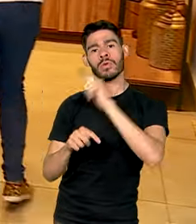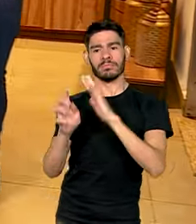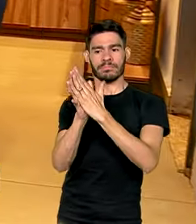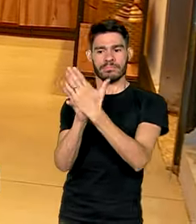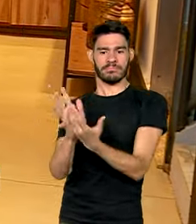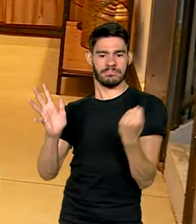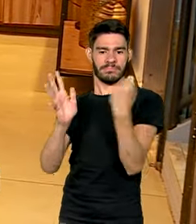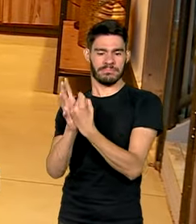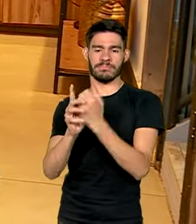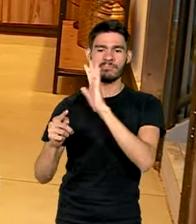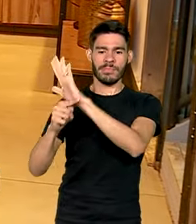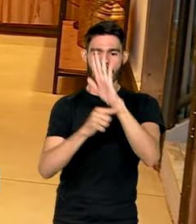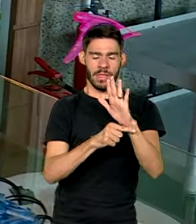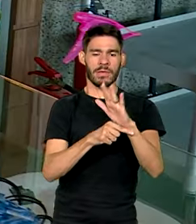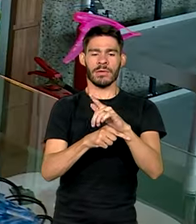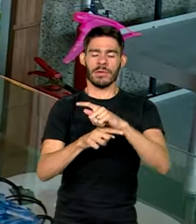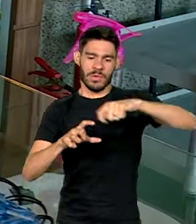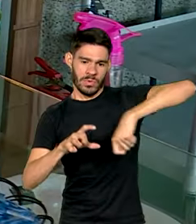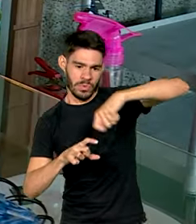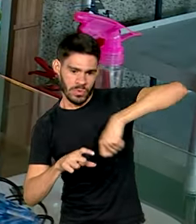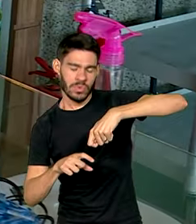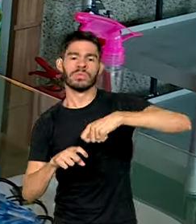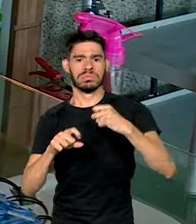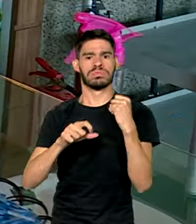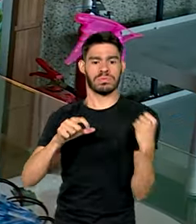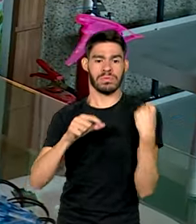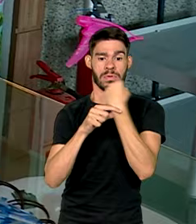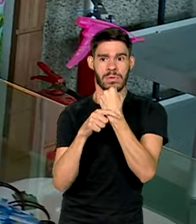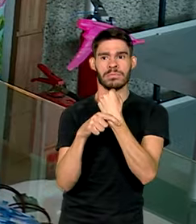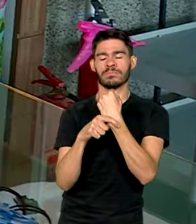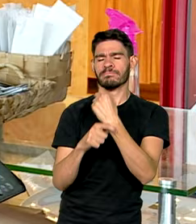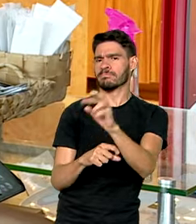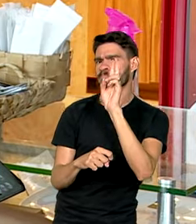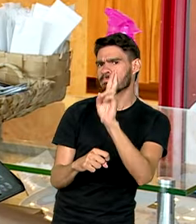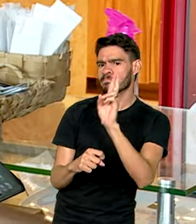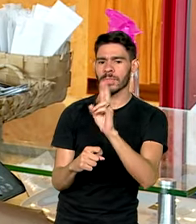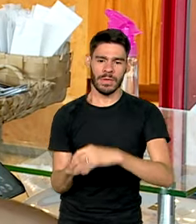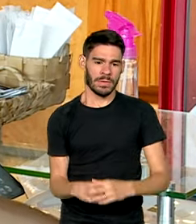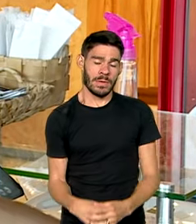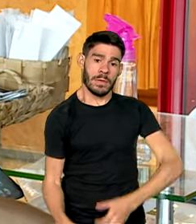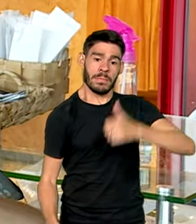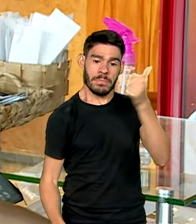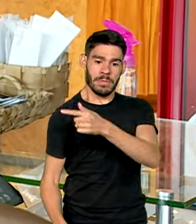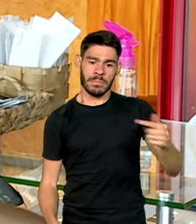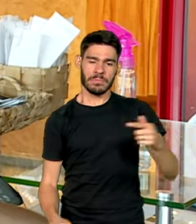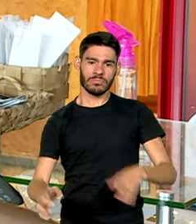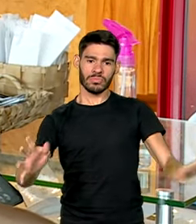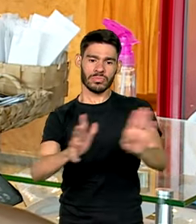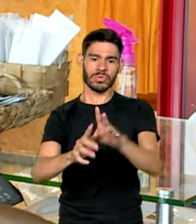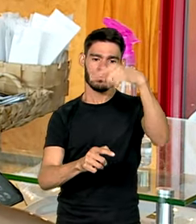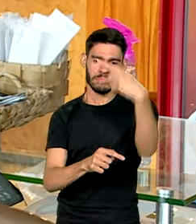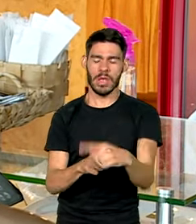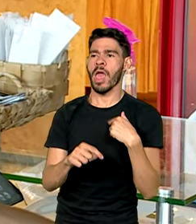assinada como auxiliar de cozinha trouxe segurança e esperança. Na primeira semana que eu cheguei aqui, eu consegui